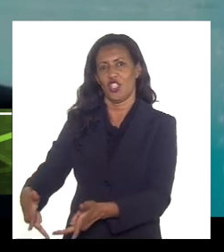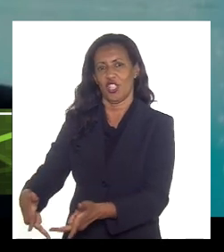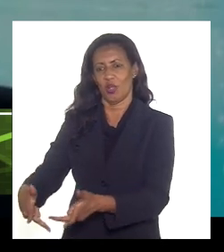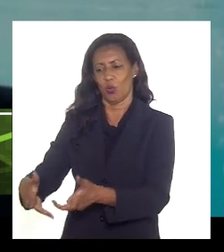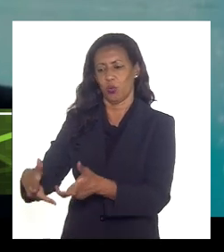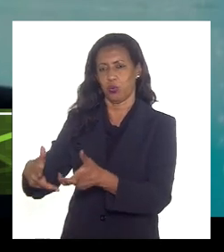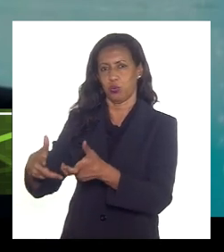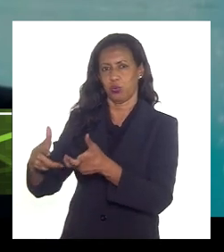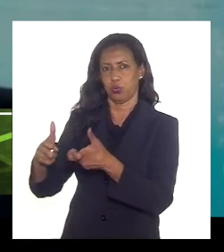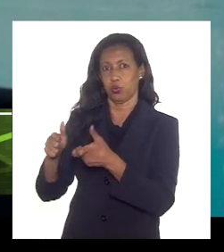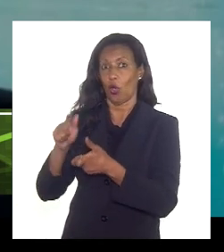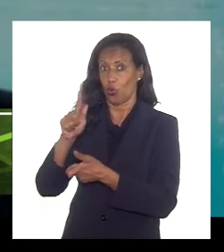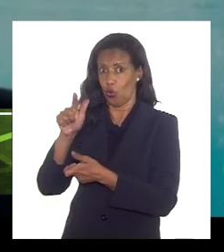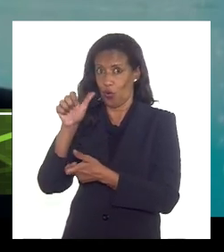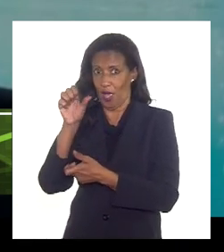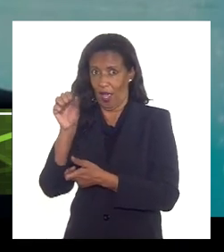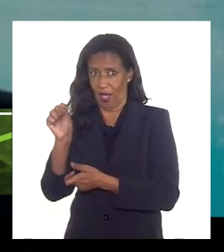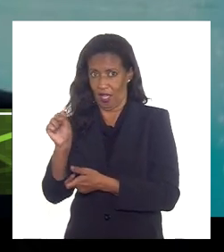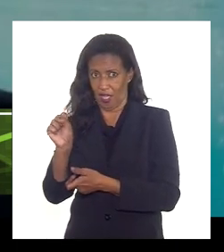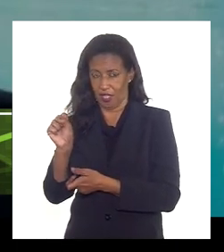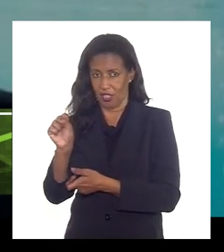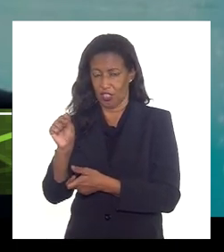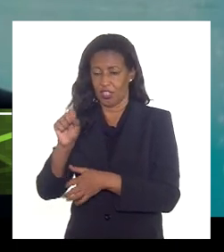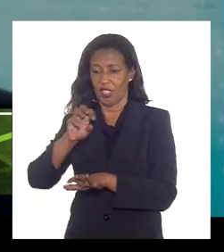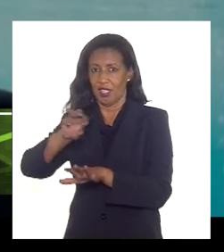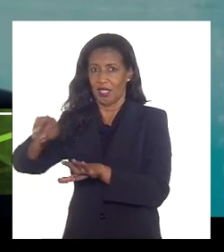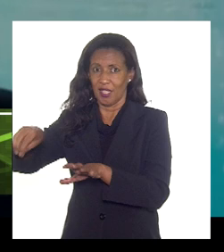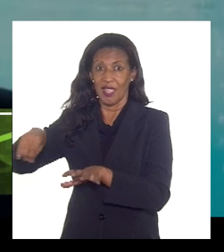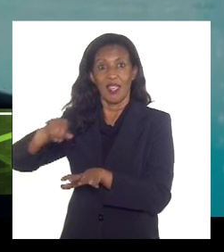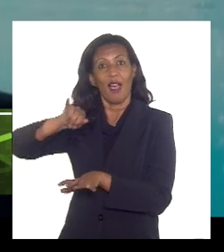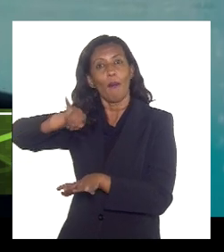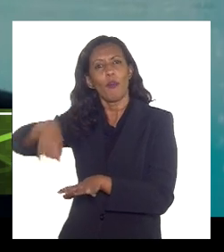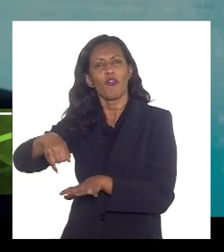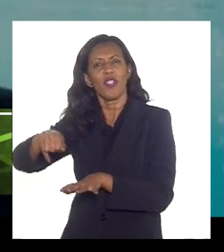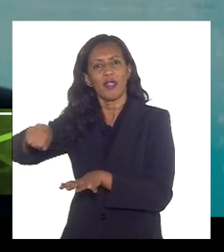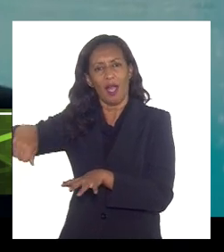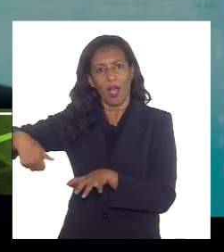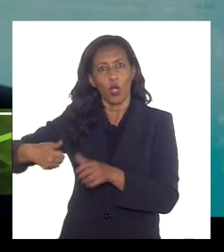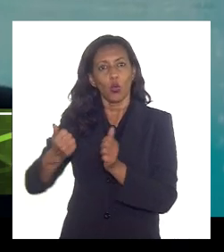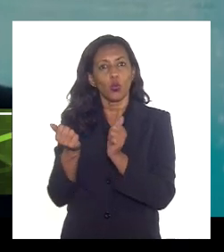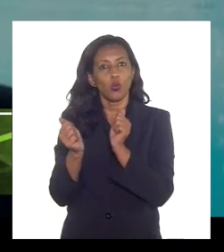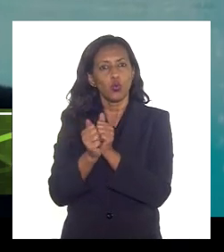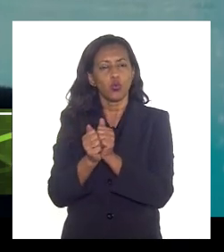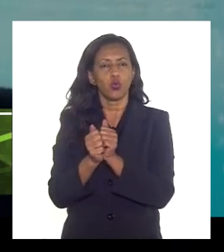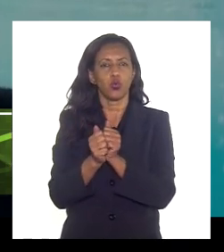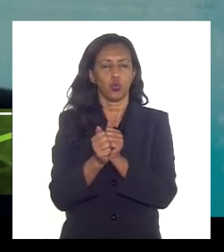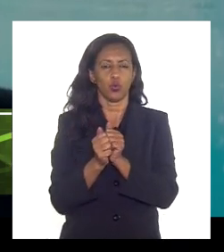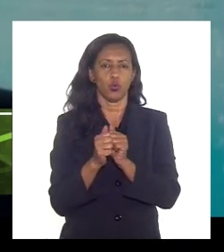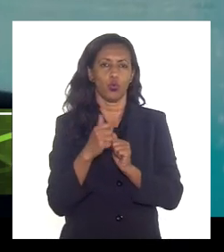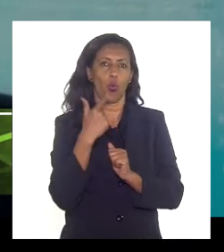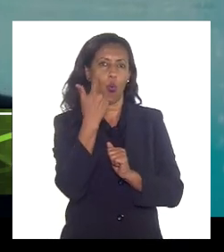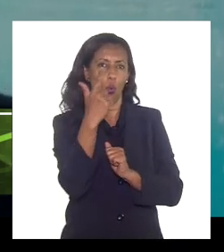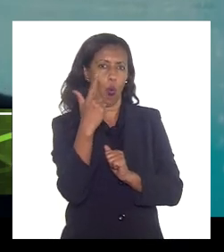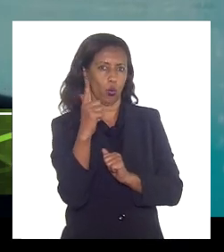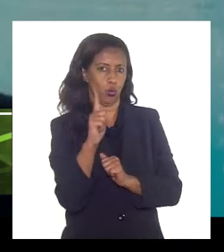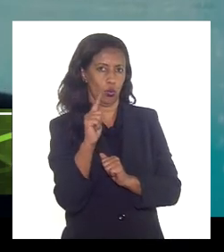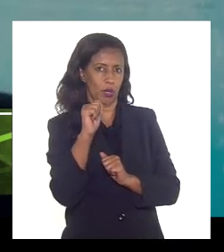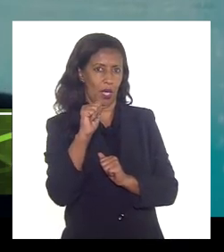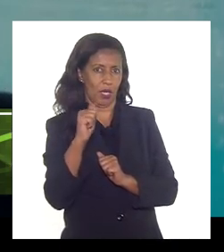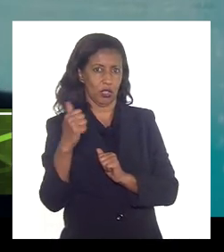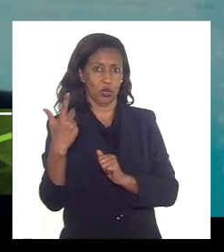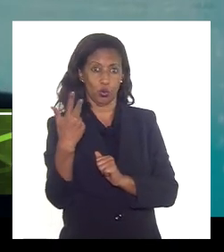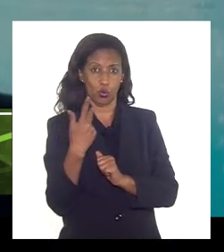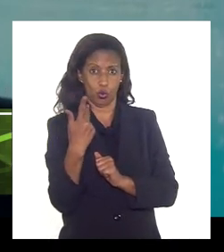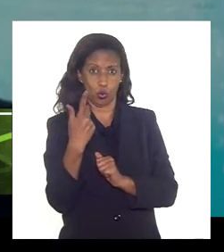do gás produzido e reinjetar esse CO2 ele reinjeta junto com o gás de hidrocarboneto como eu comentei geralmente num